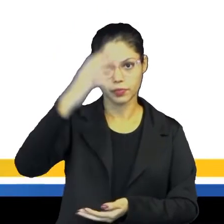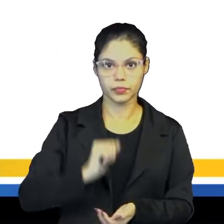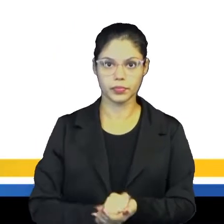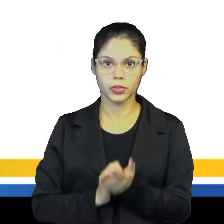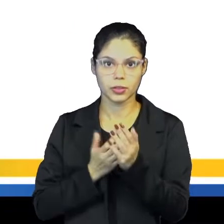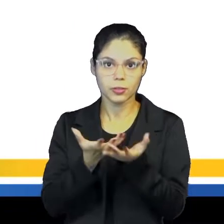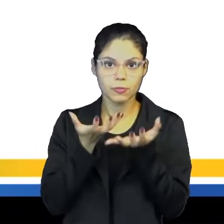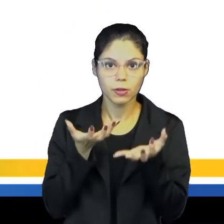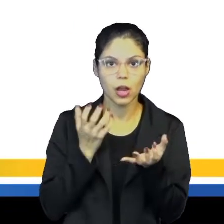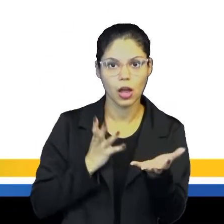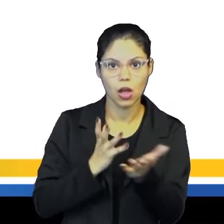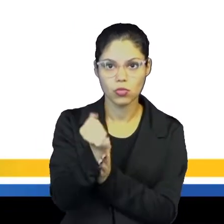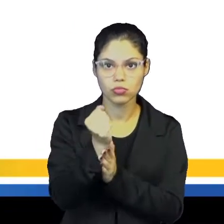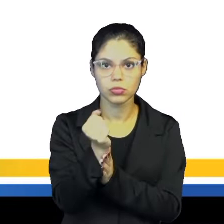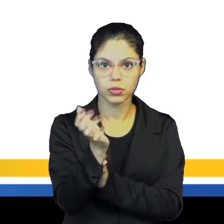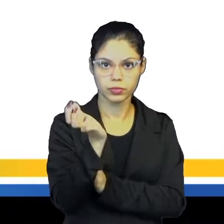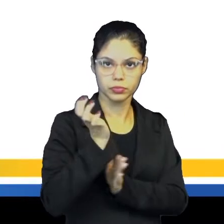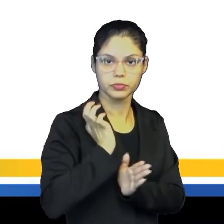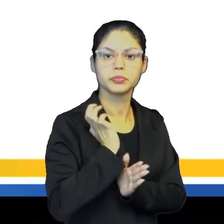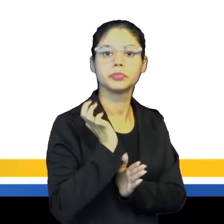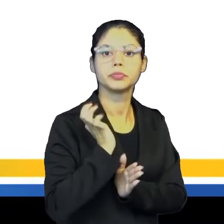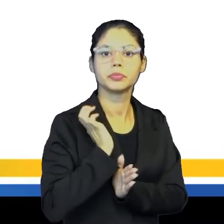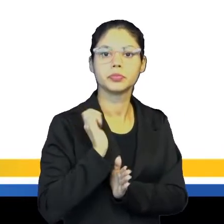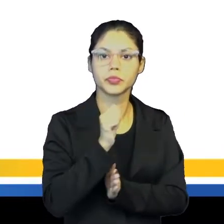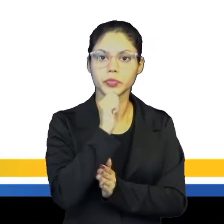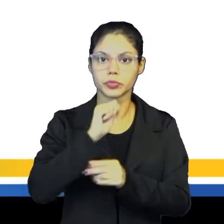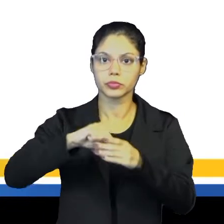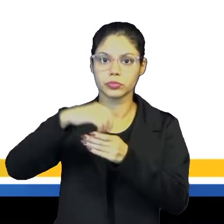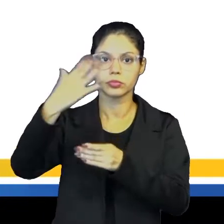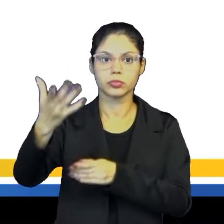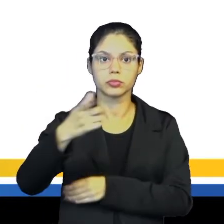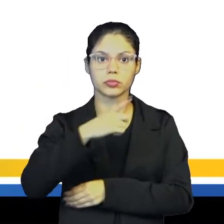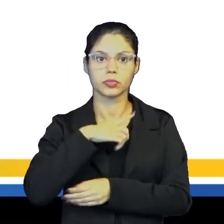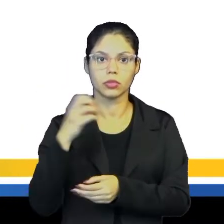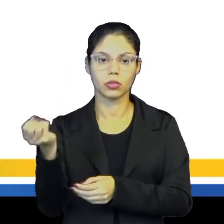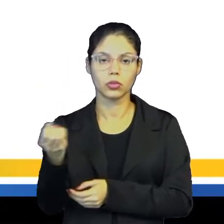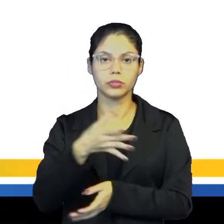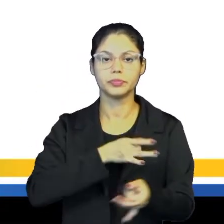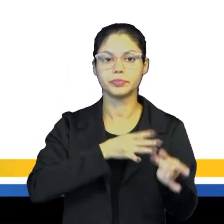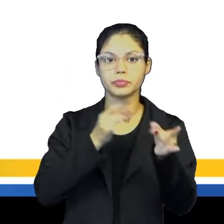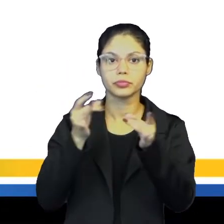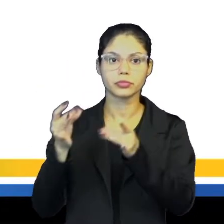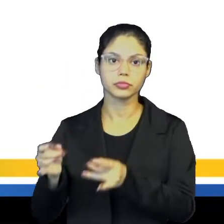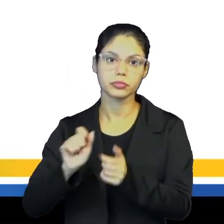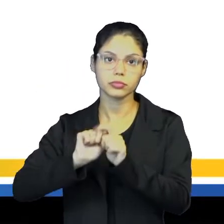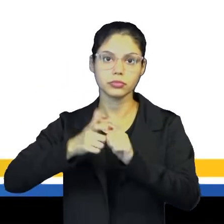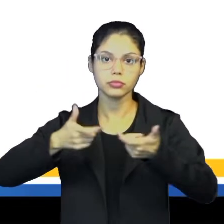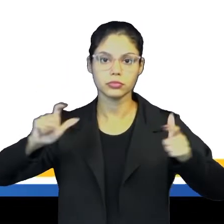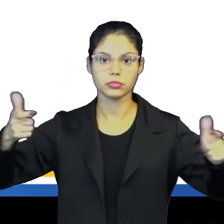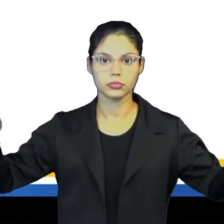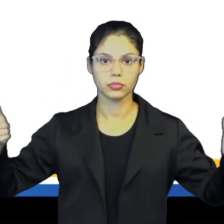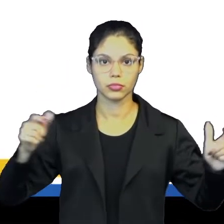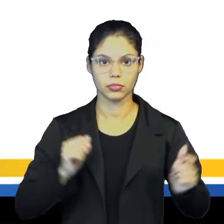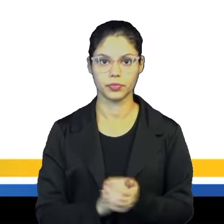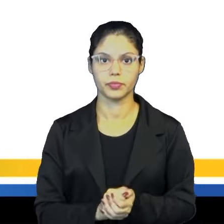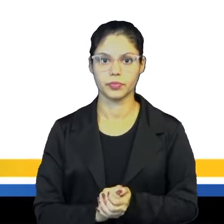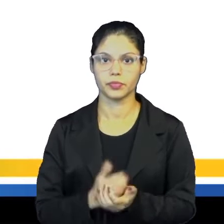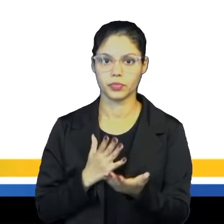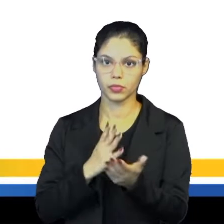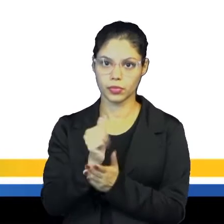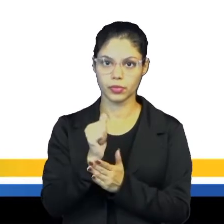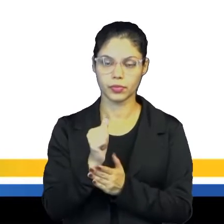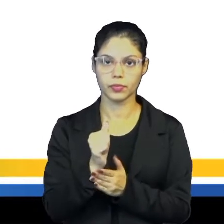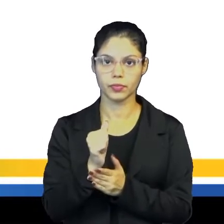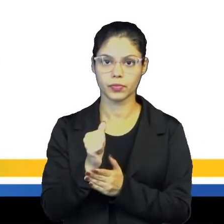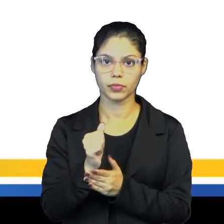reis almejavam conquistar riquezas no além mar, obtendo novos mercados e expandindo o seu comércio. A busca